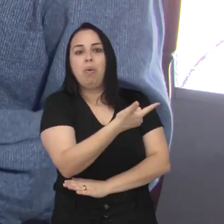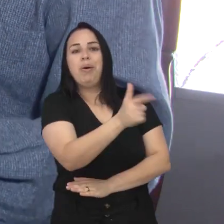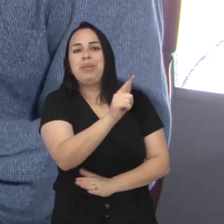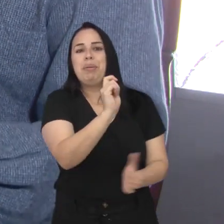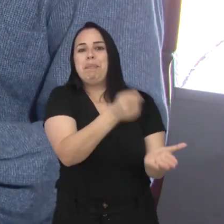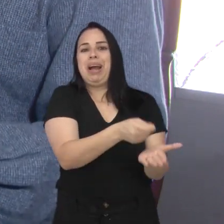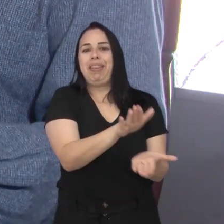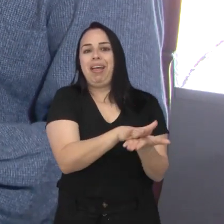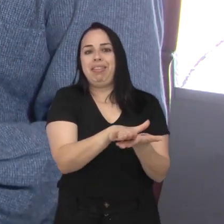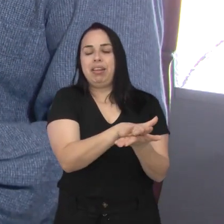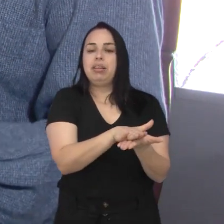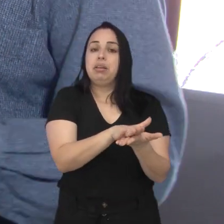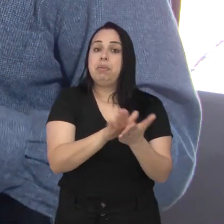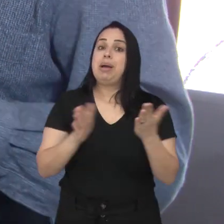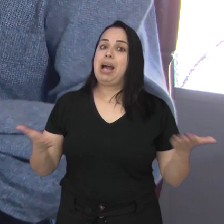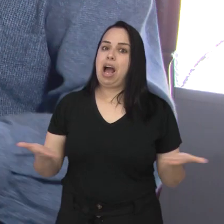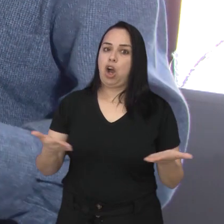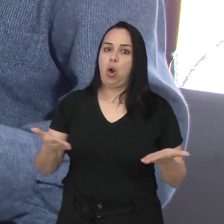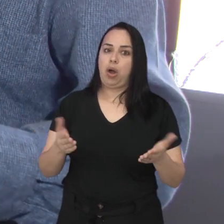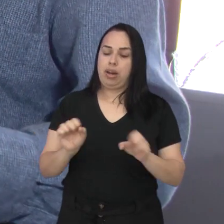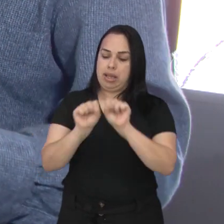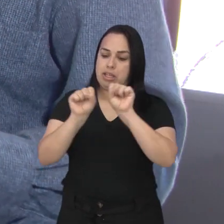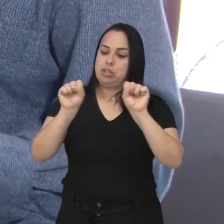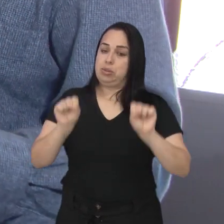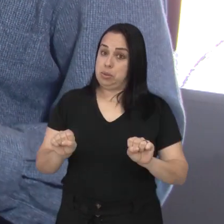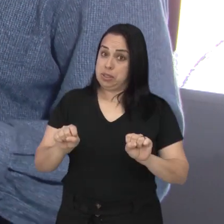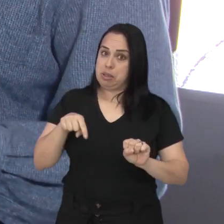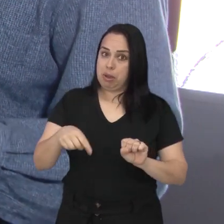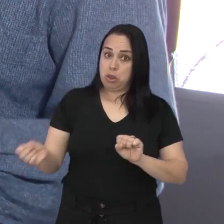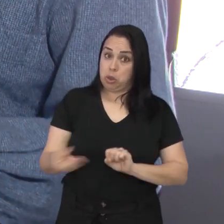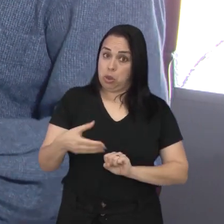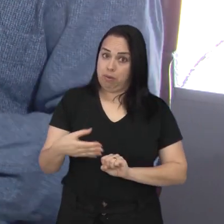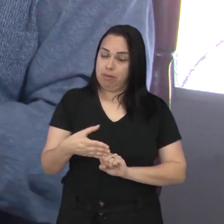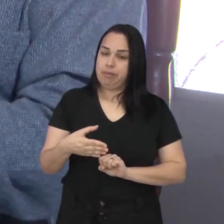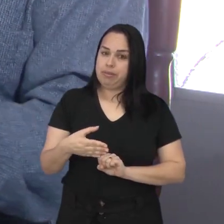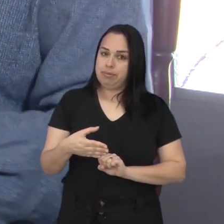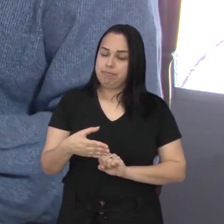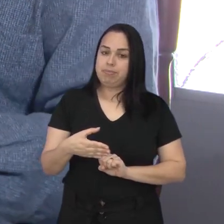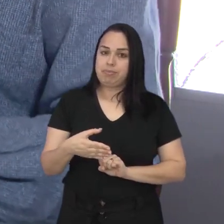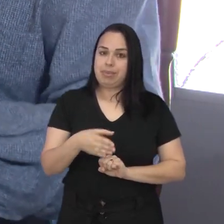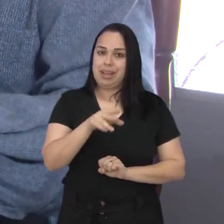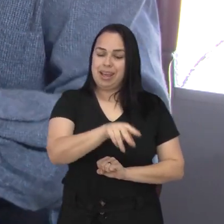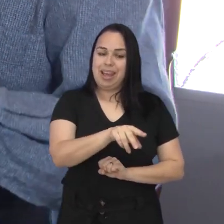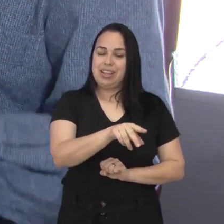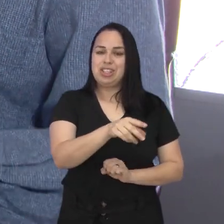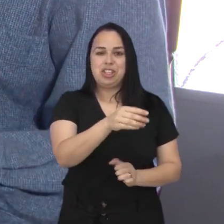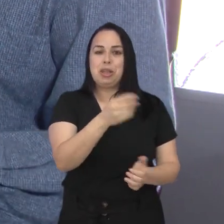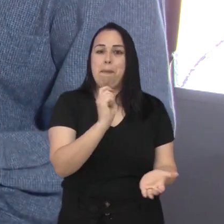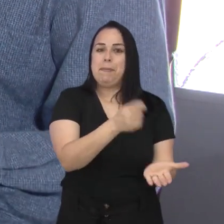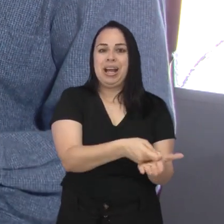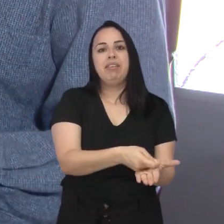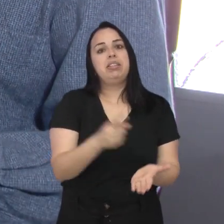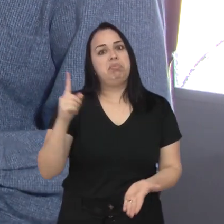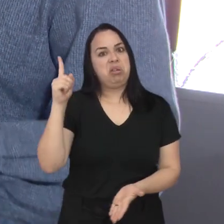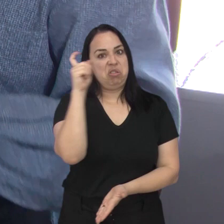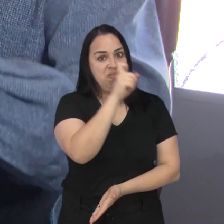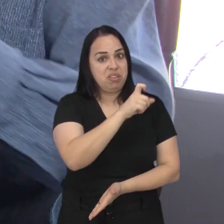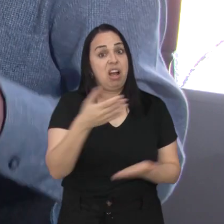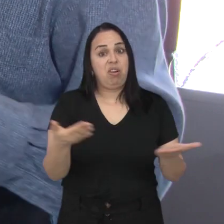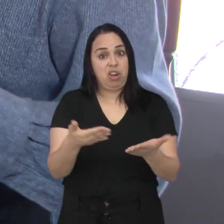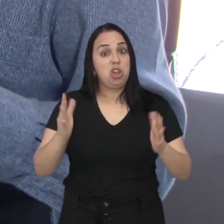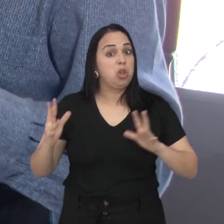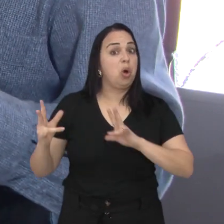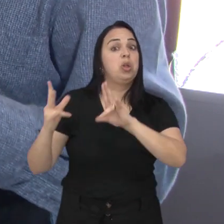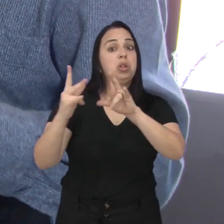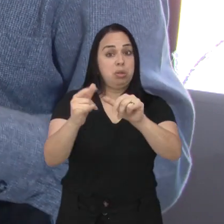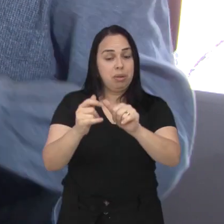seus impostos e outros não. Então, com esse sistema, vai ser mais difícil você realmente fazer a sonegação. E